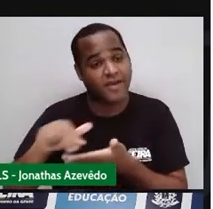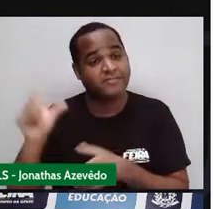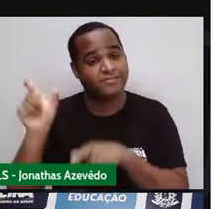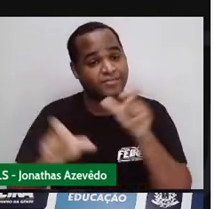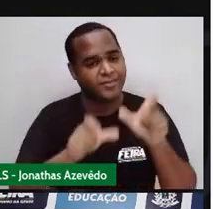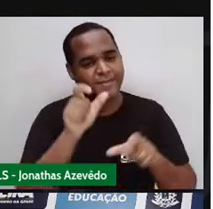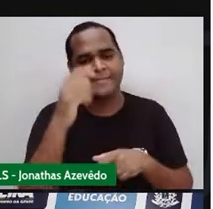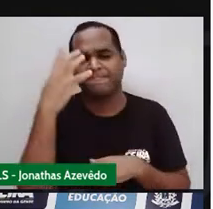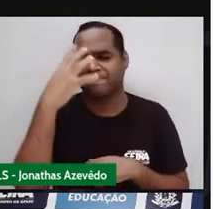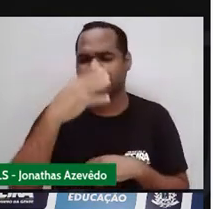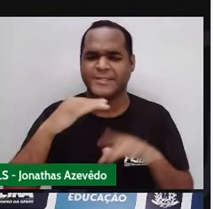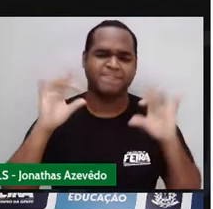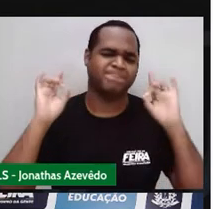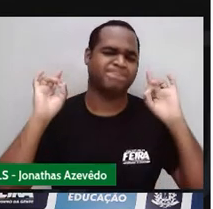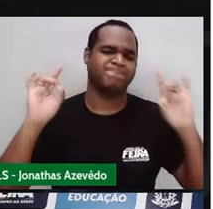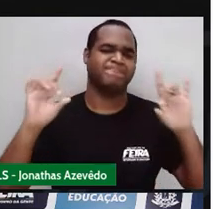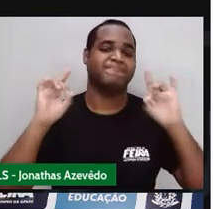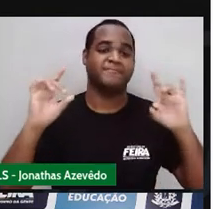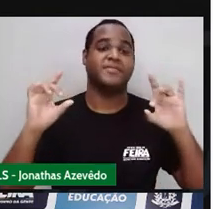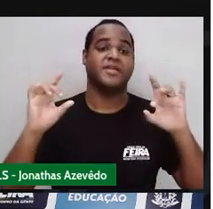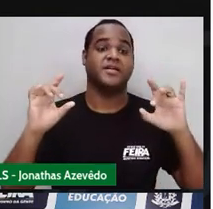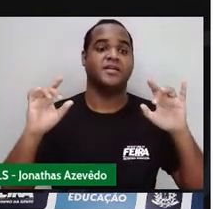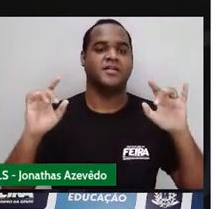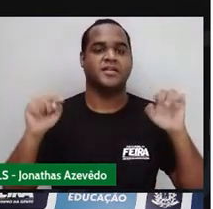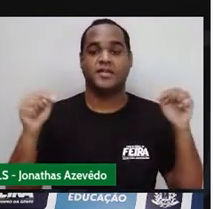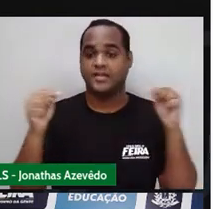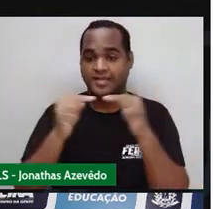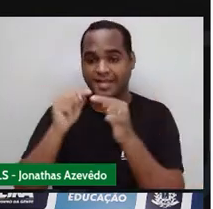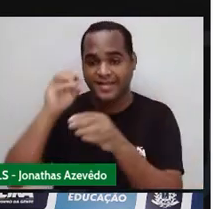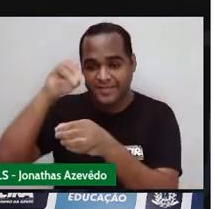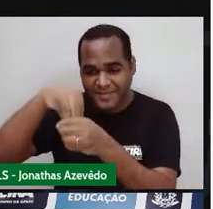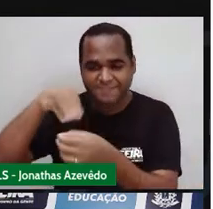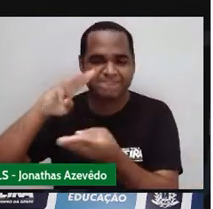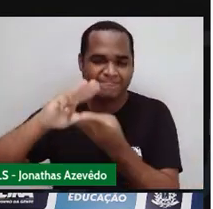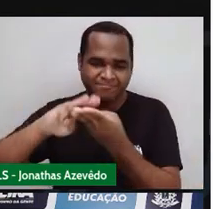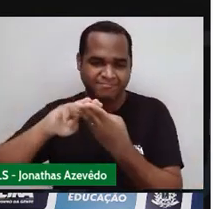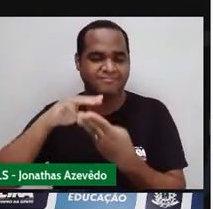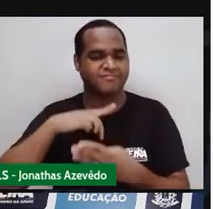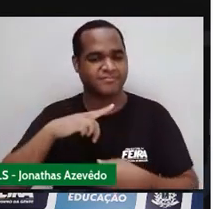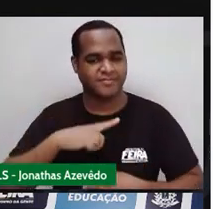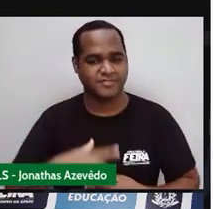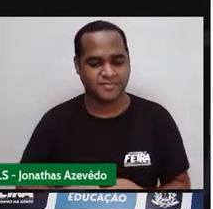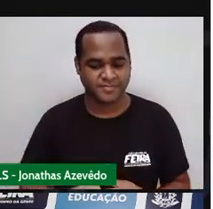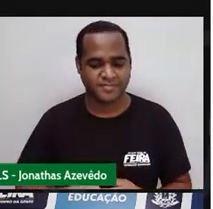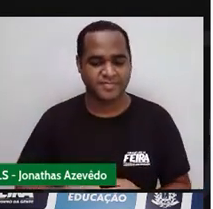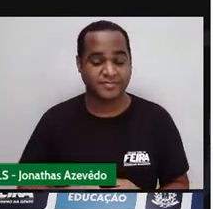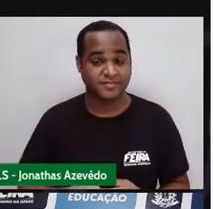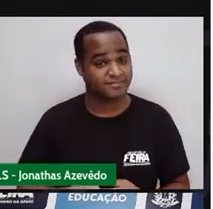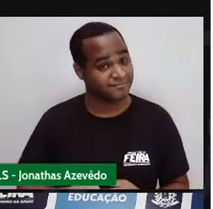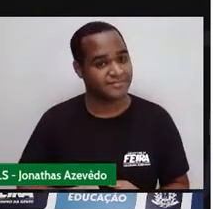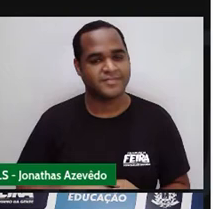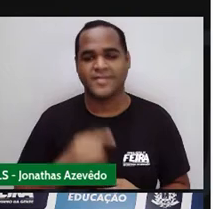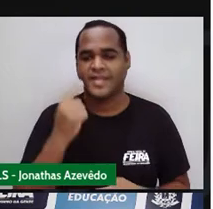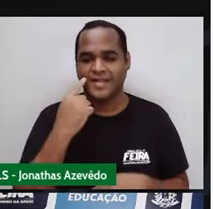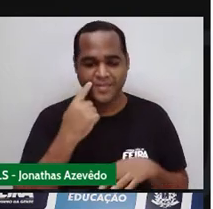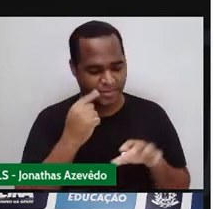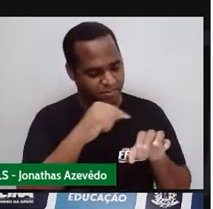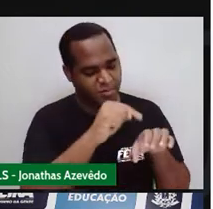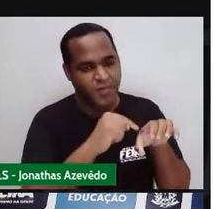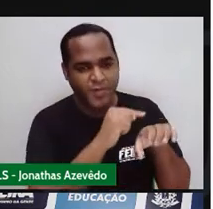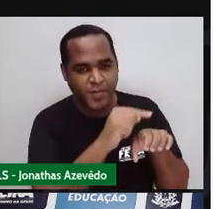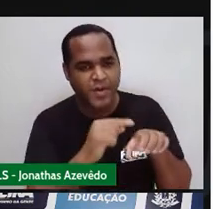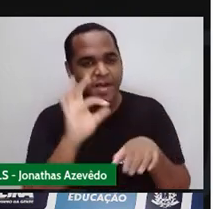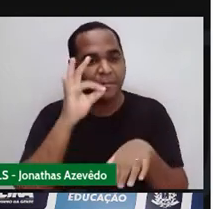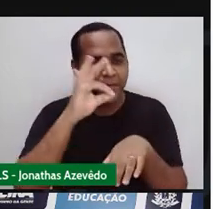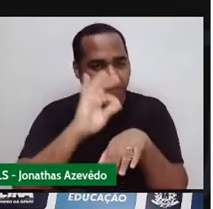que são lindos, fantásticos, e tem toda uma matemática por trás, né? Por exemplo, a colmeia das abelhas. Você sabe como é